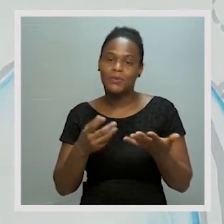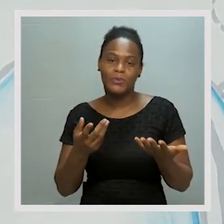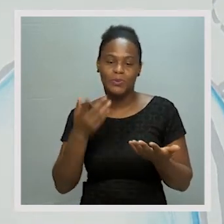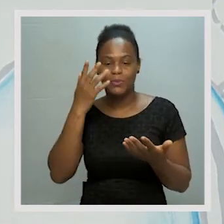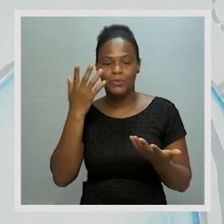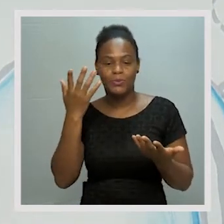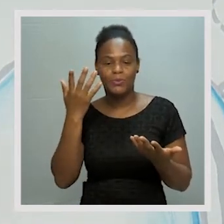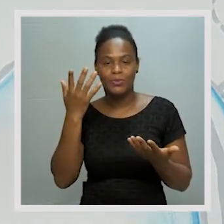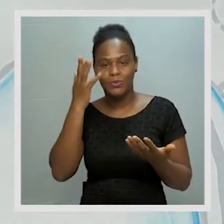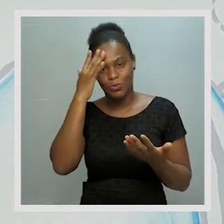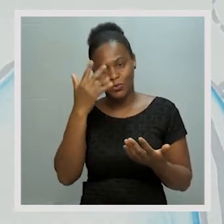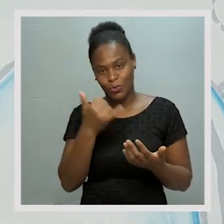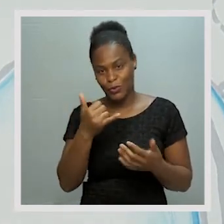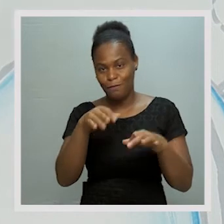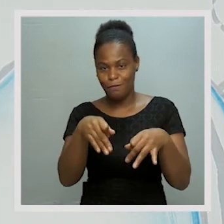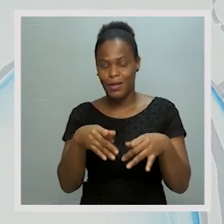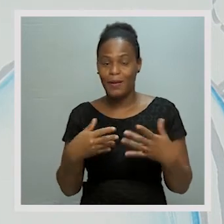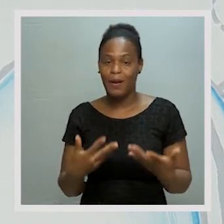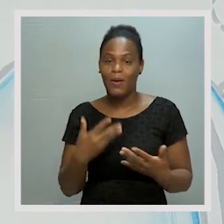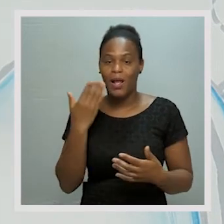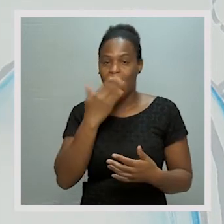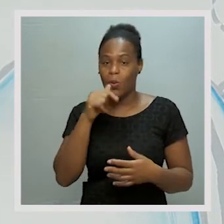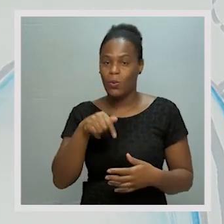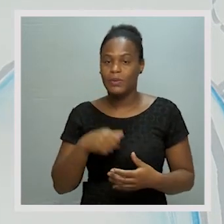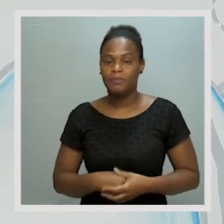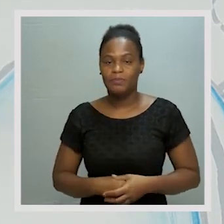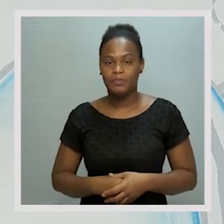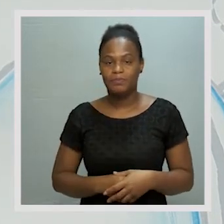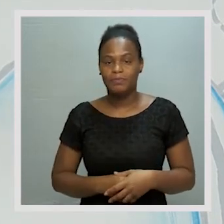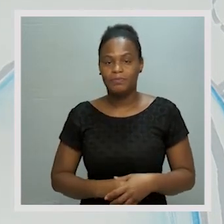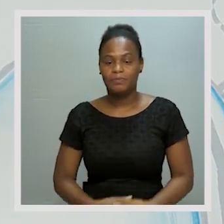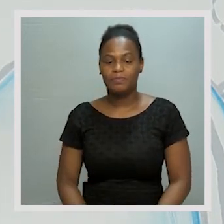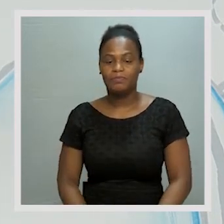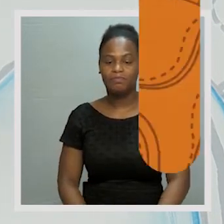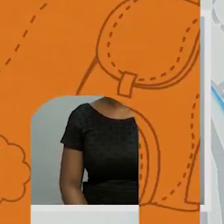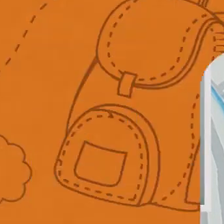o exercício dois da aula de hoje.